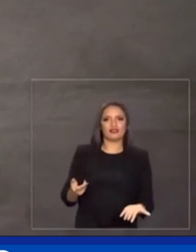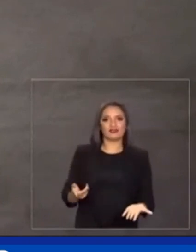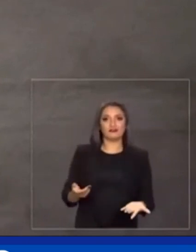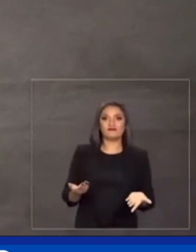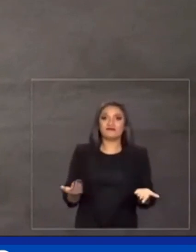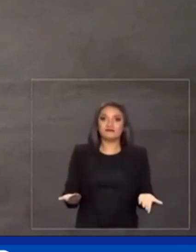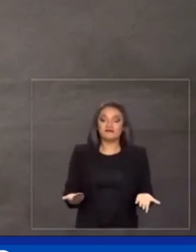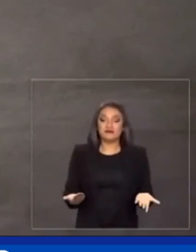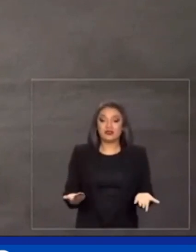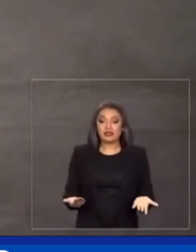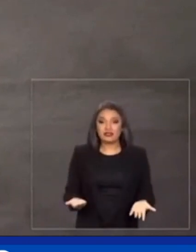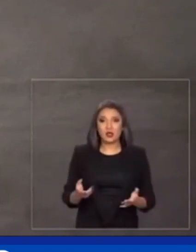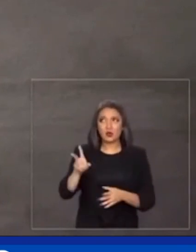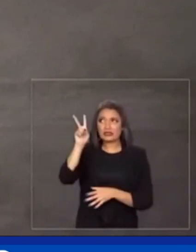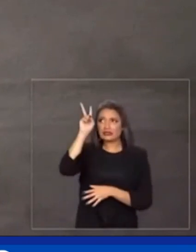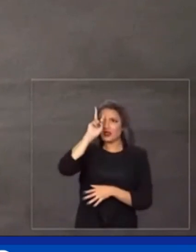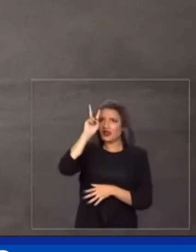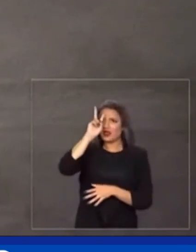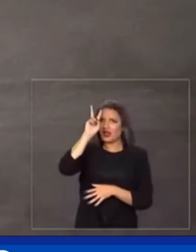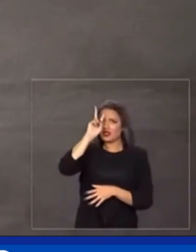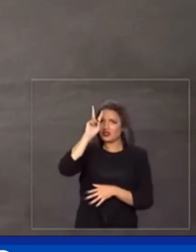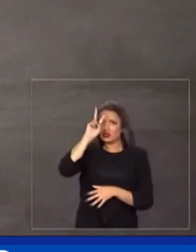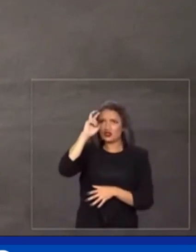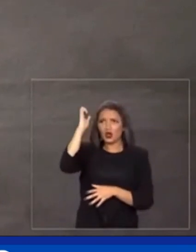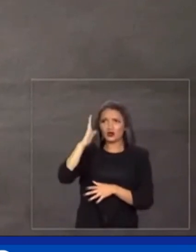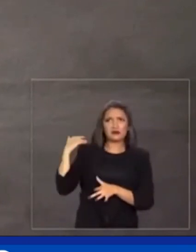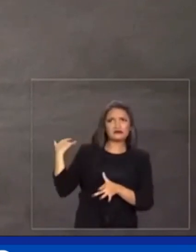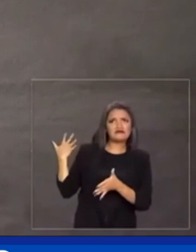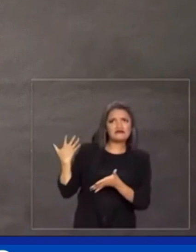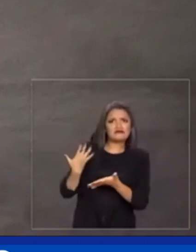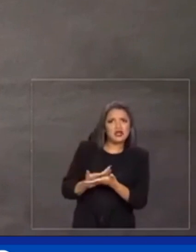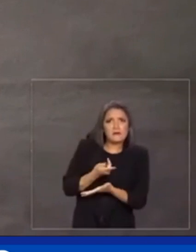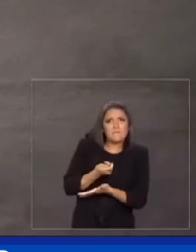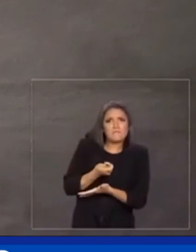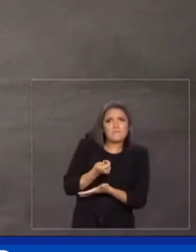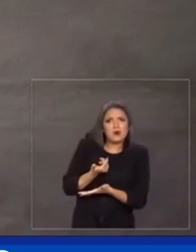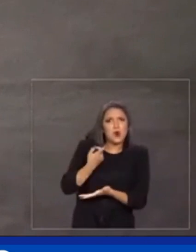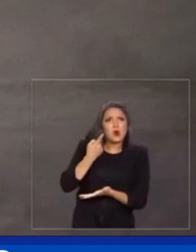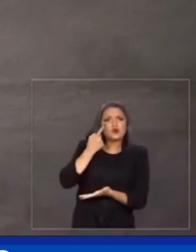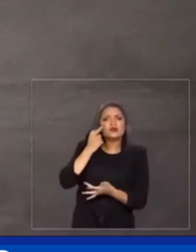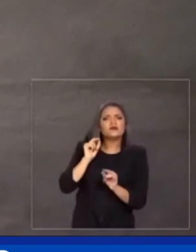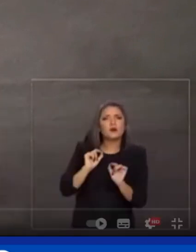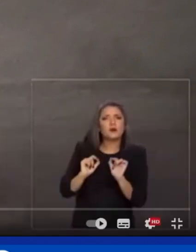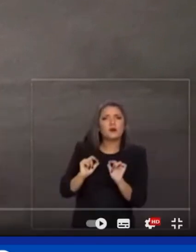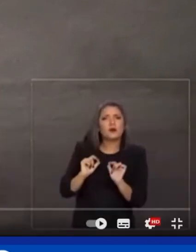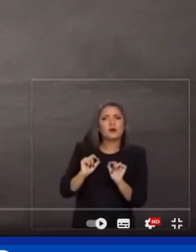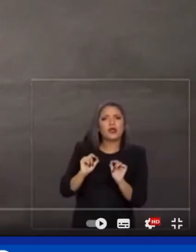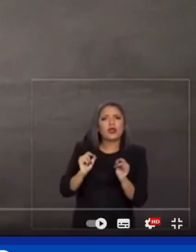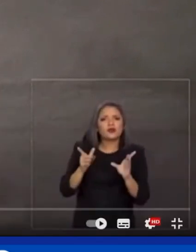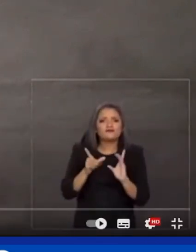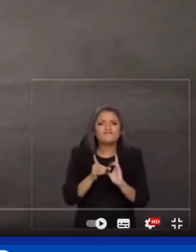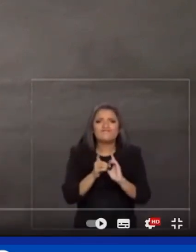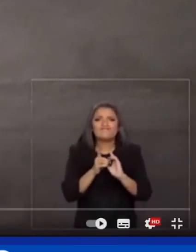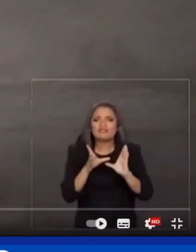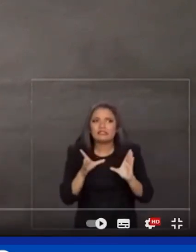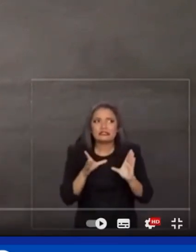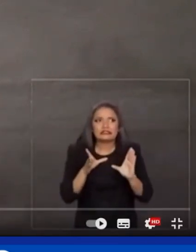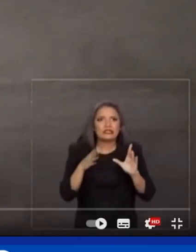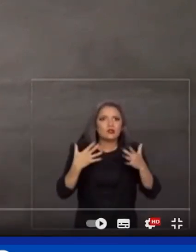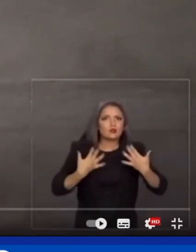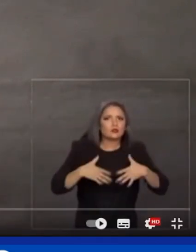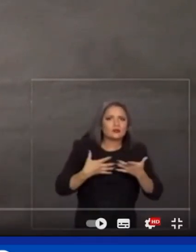Poucas vezes na história recente deste país a democracia esteve tão